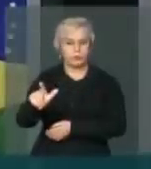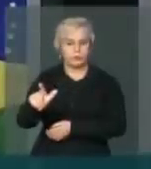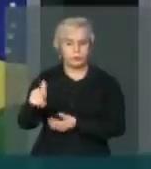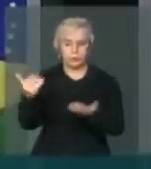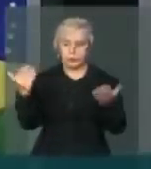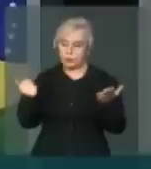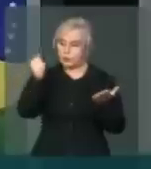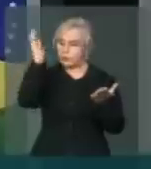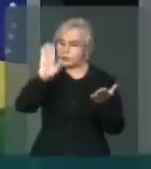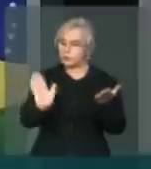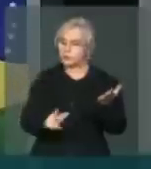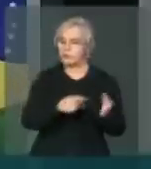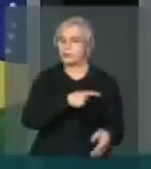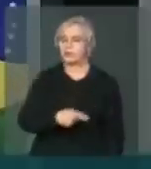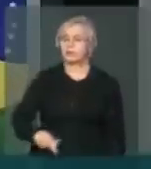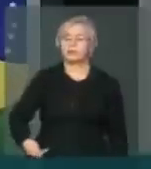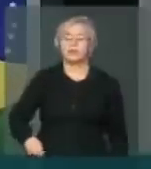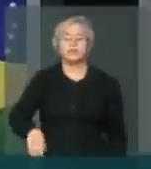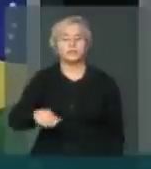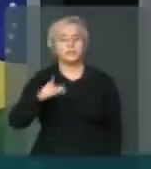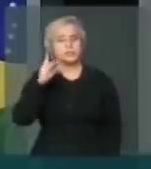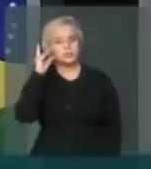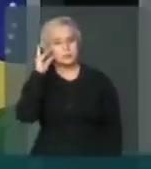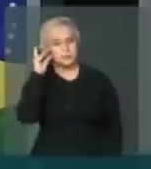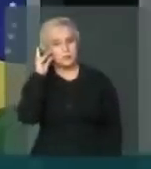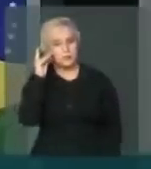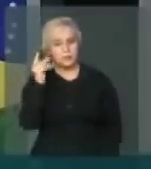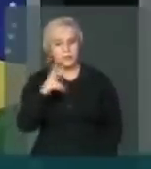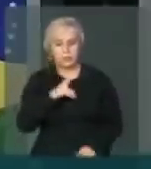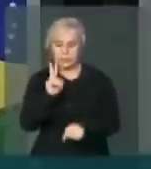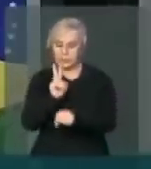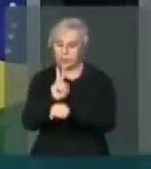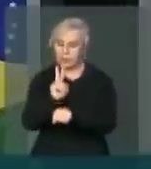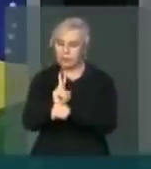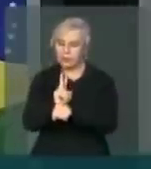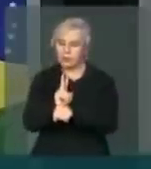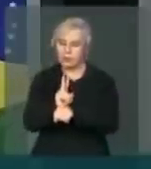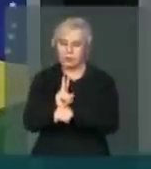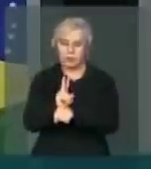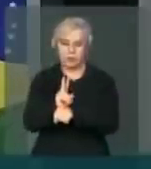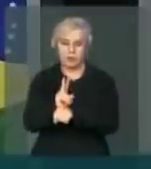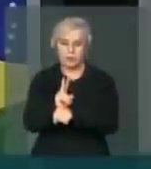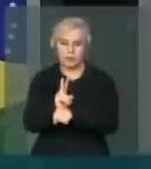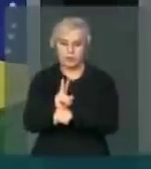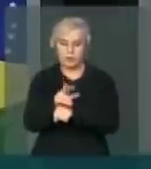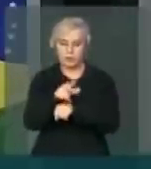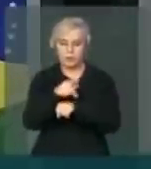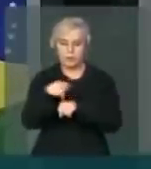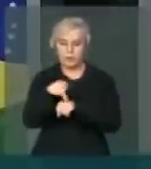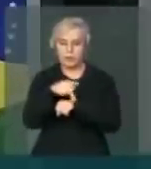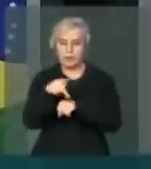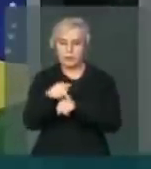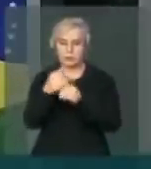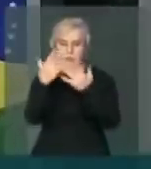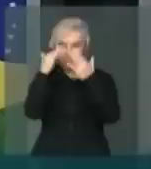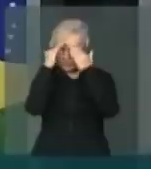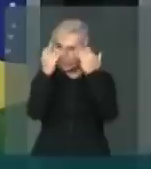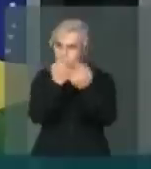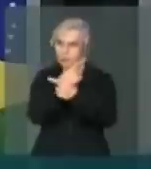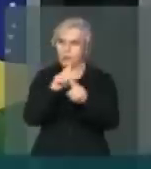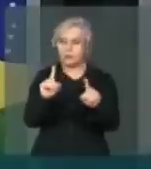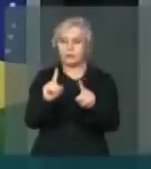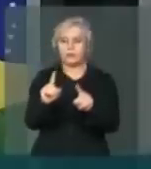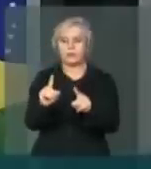Brasil da Presidente Dilma Que dá guarida A um Estado Que não respeita a liberdade de expressão É o mesmo